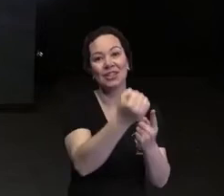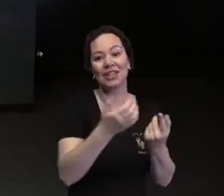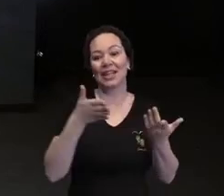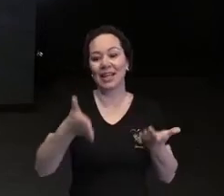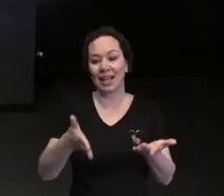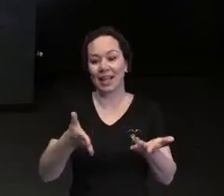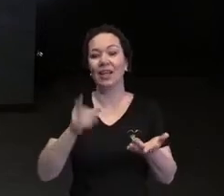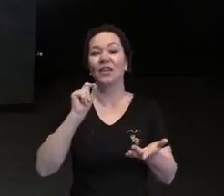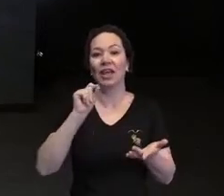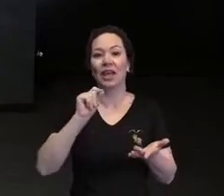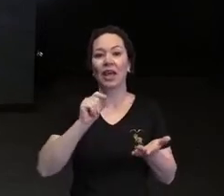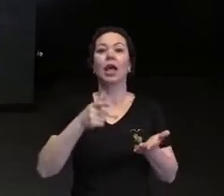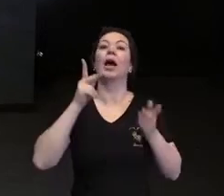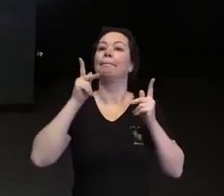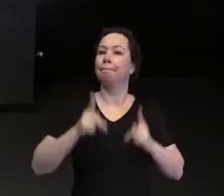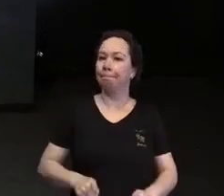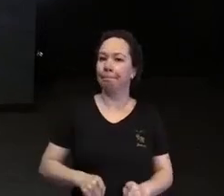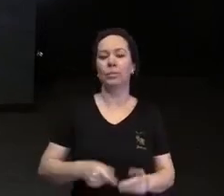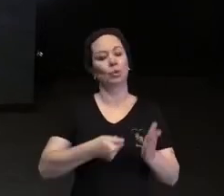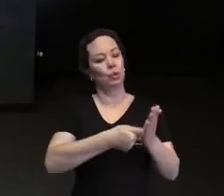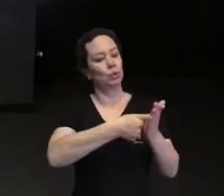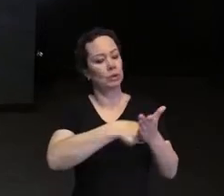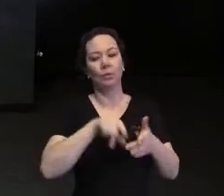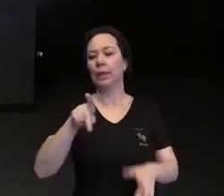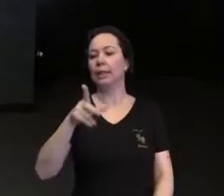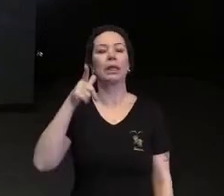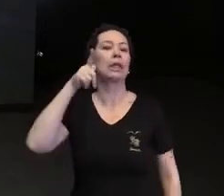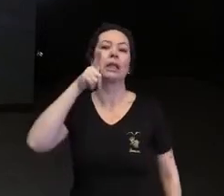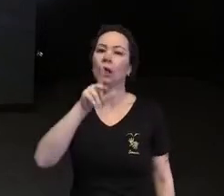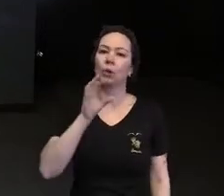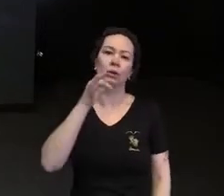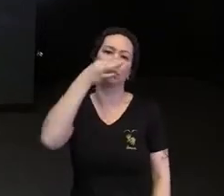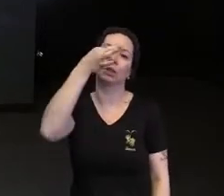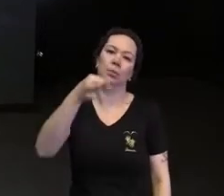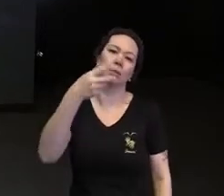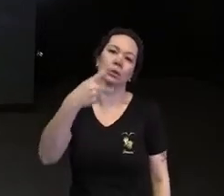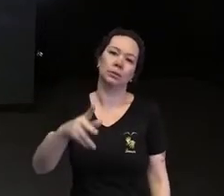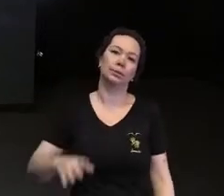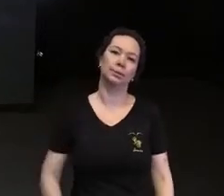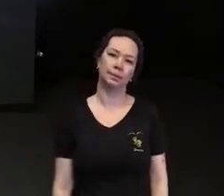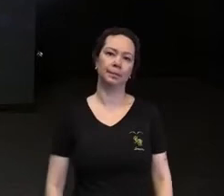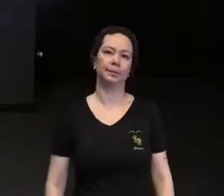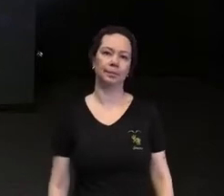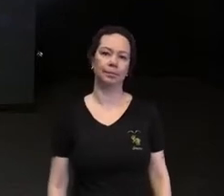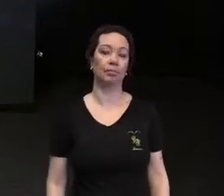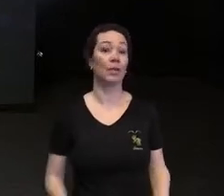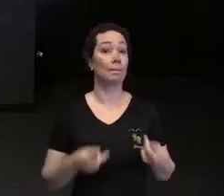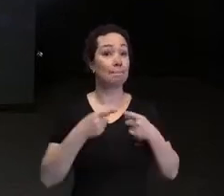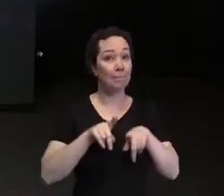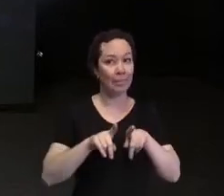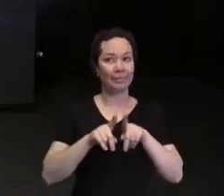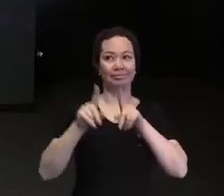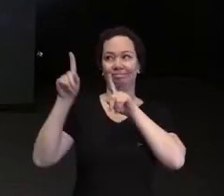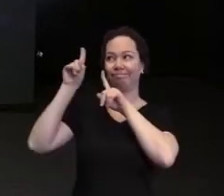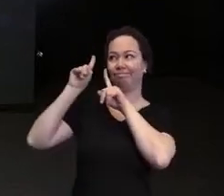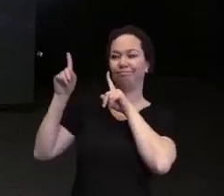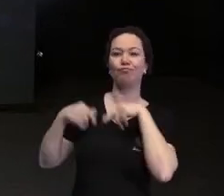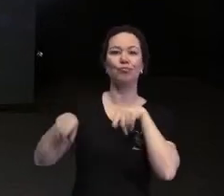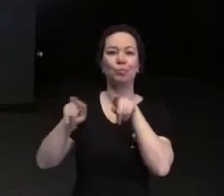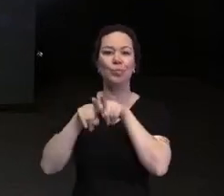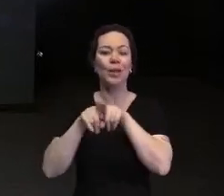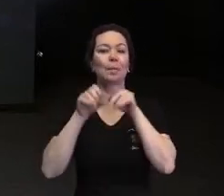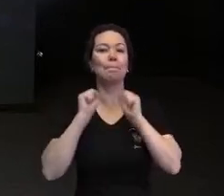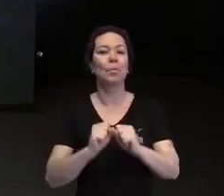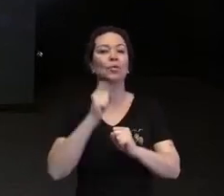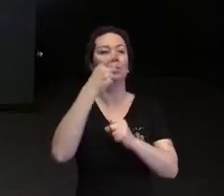efetivamente não conseguem exprimir suas opiniões. Mas a profecia autorrealizável também pode ser vista de um